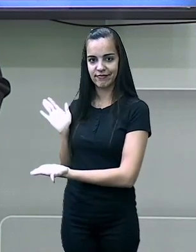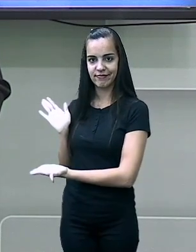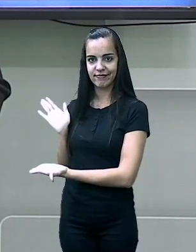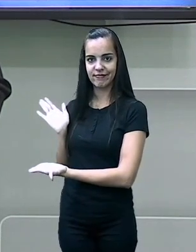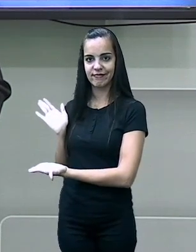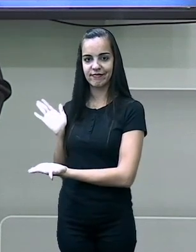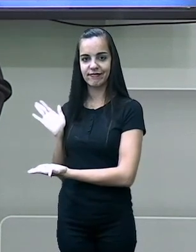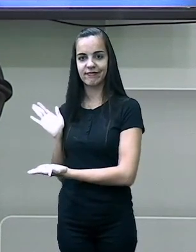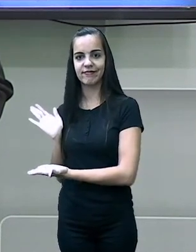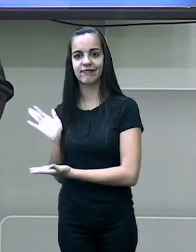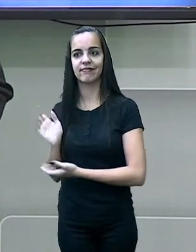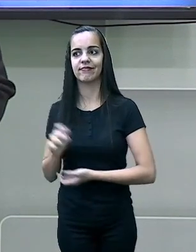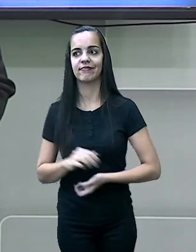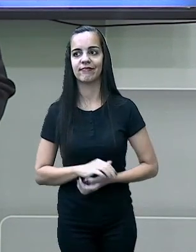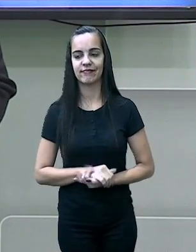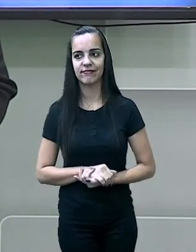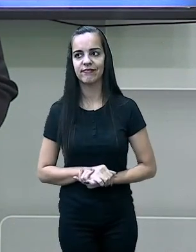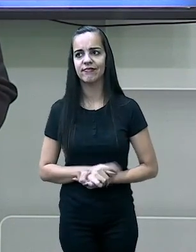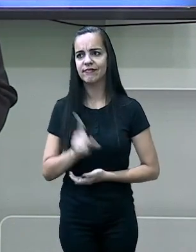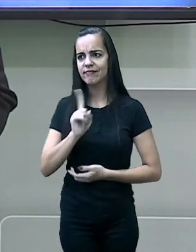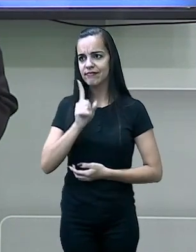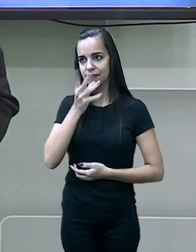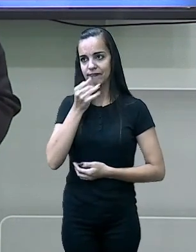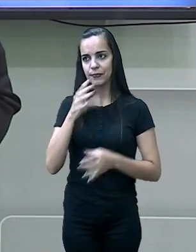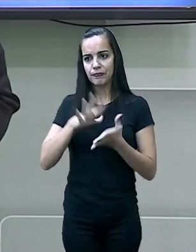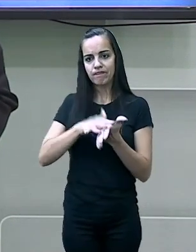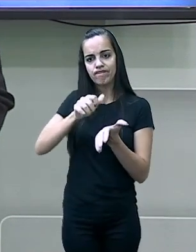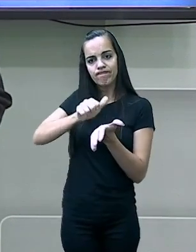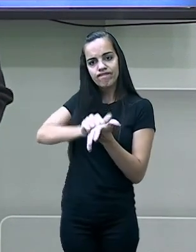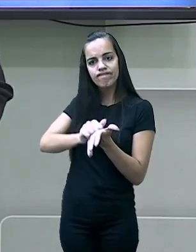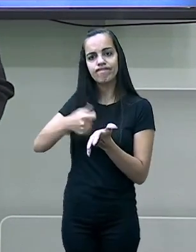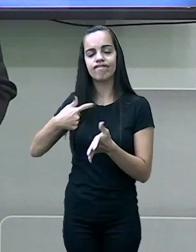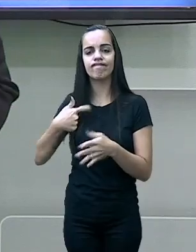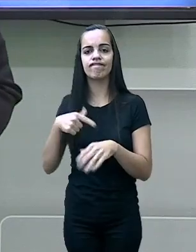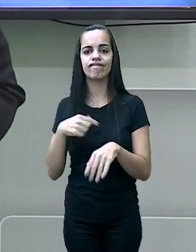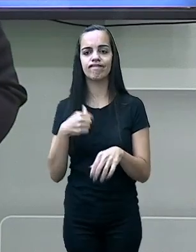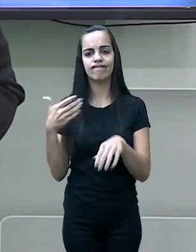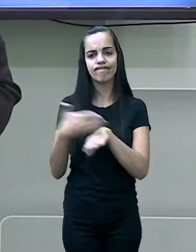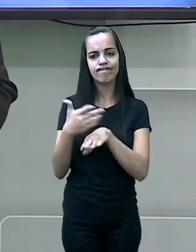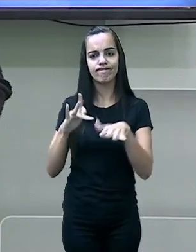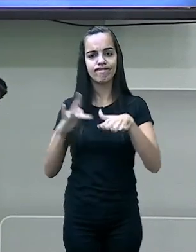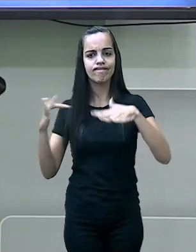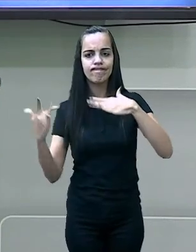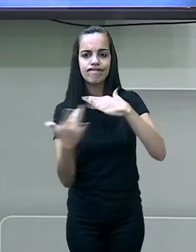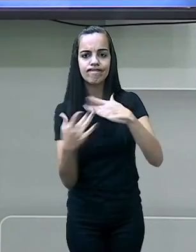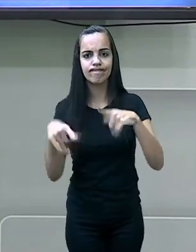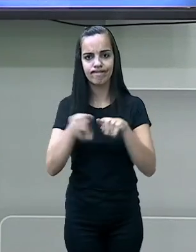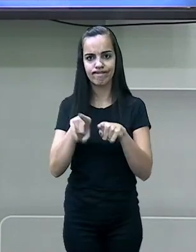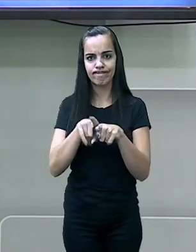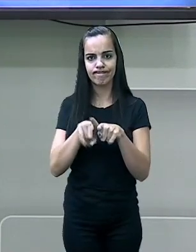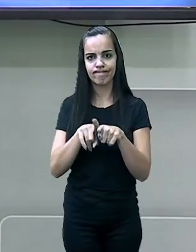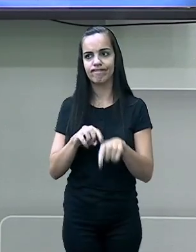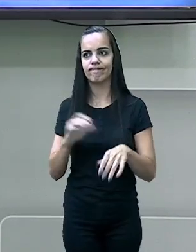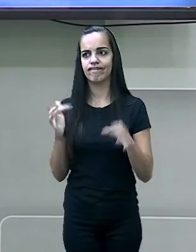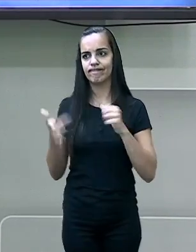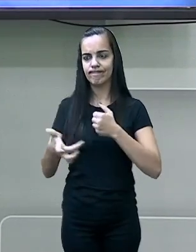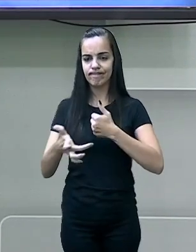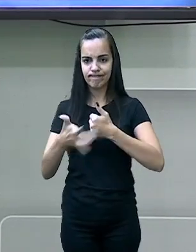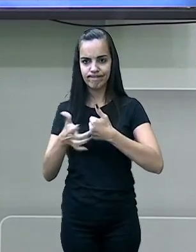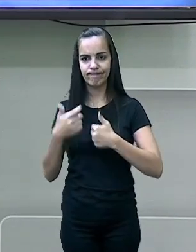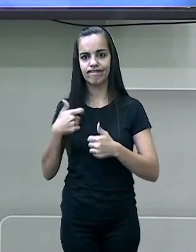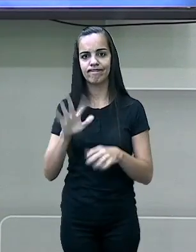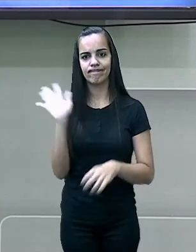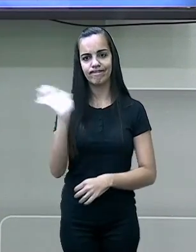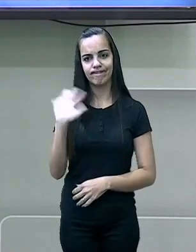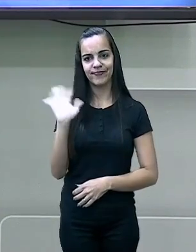imagem que aparece no canto da tela. Acesse as nossas redes sociais e se inscreva no nosso canal do YouTube SmetGV.